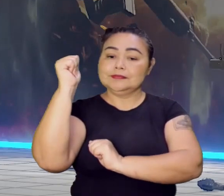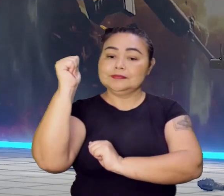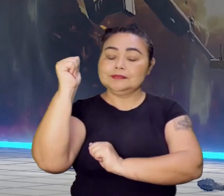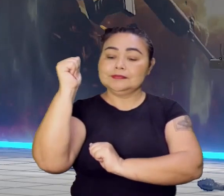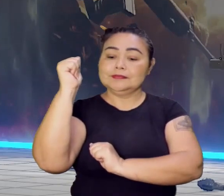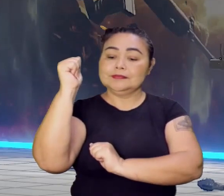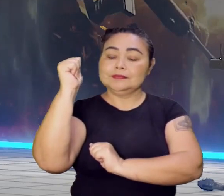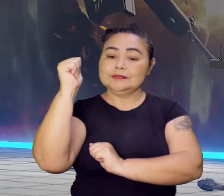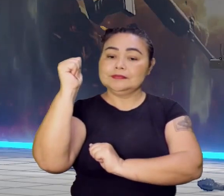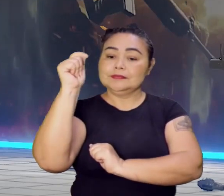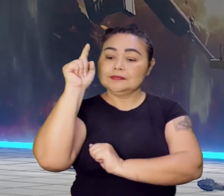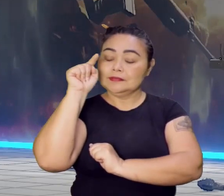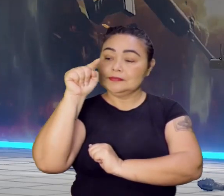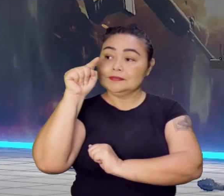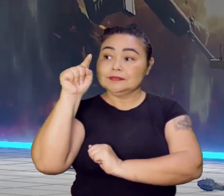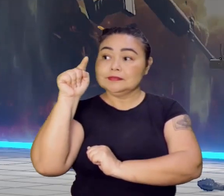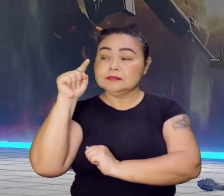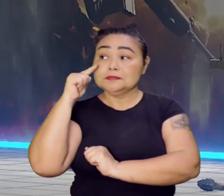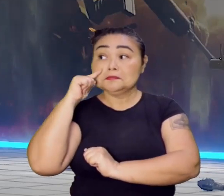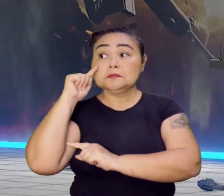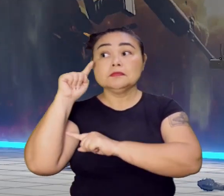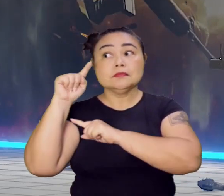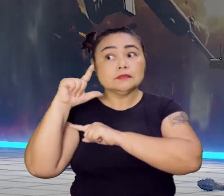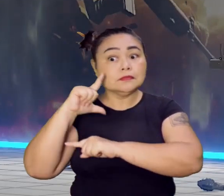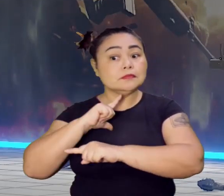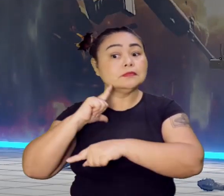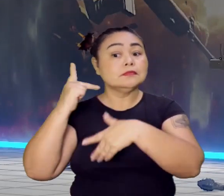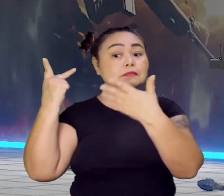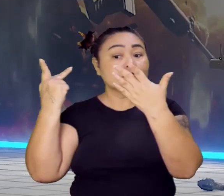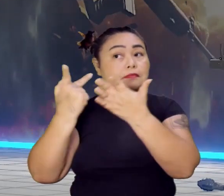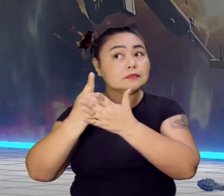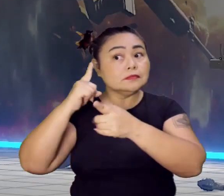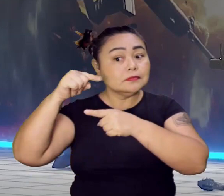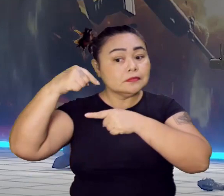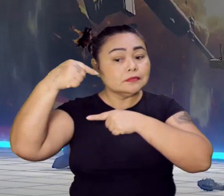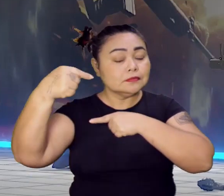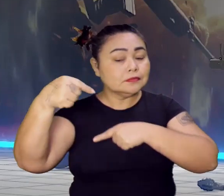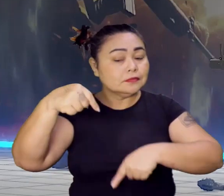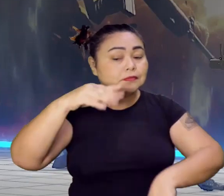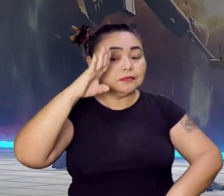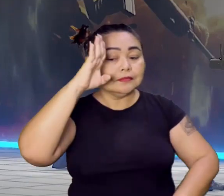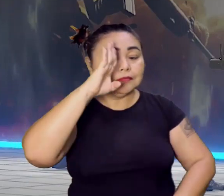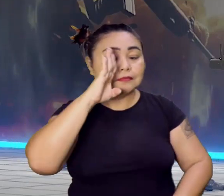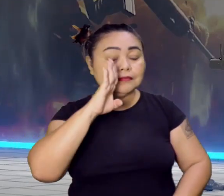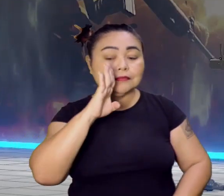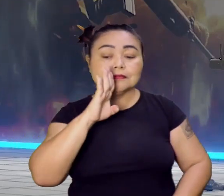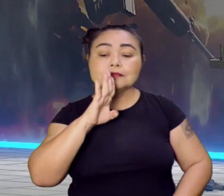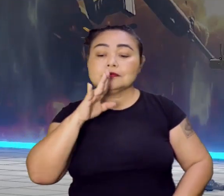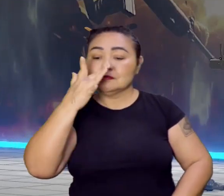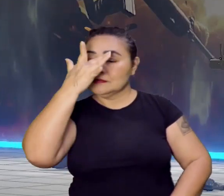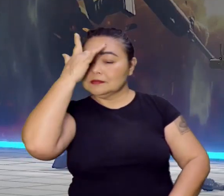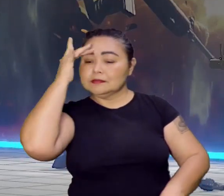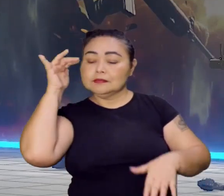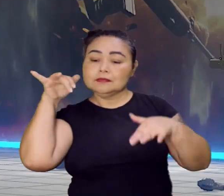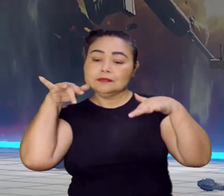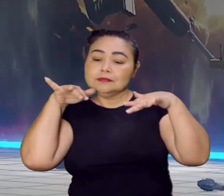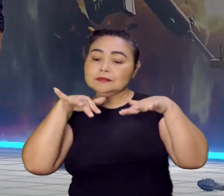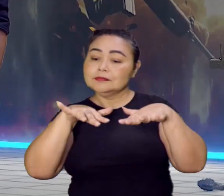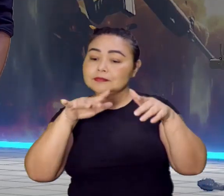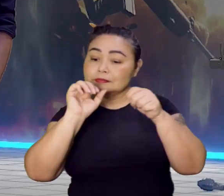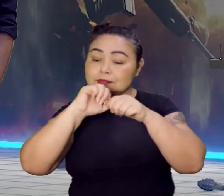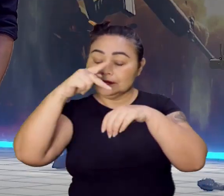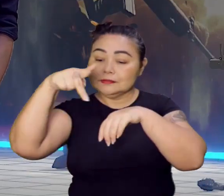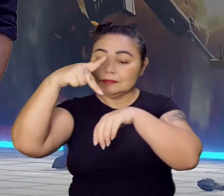isso vai trazer consequências para o Brasil. As invasões estrangeiras vão se intensificar no Brasil.